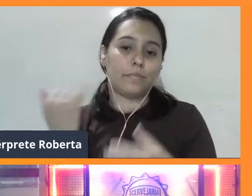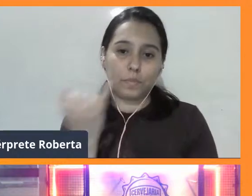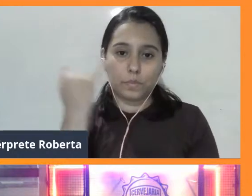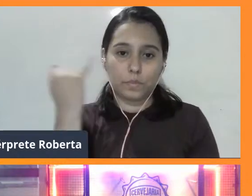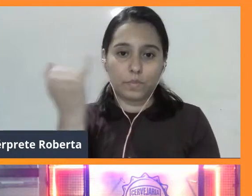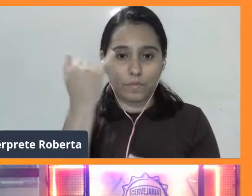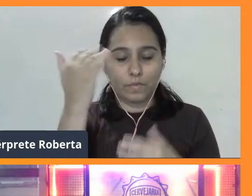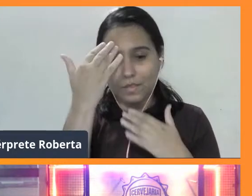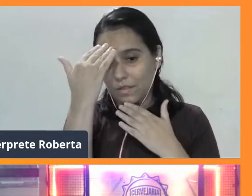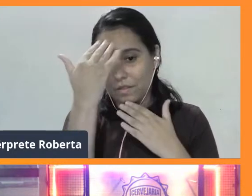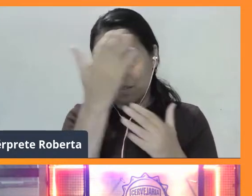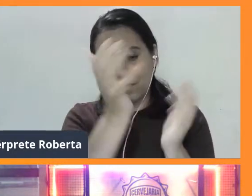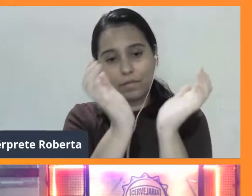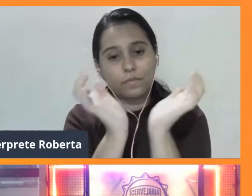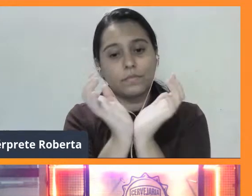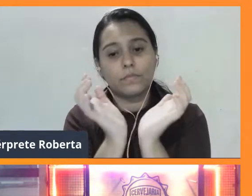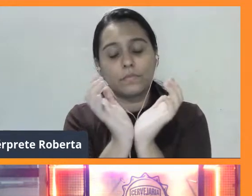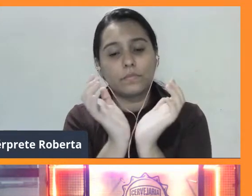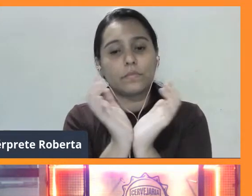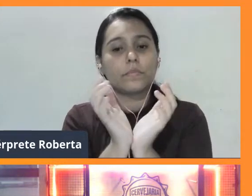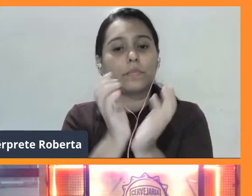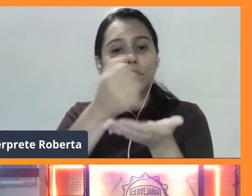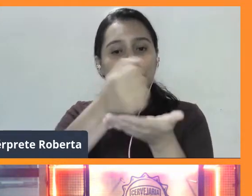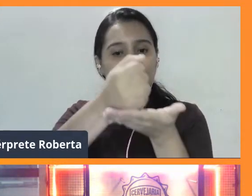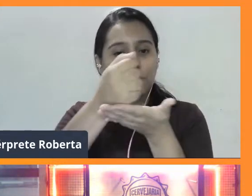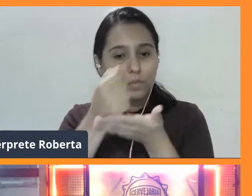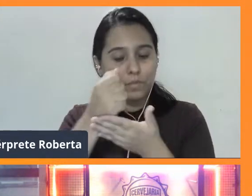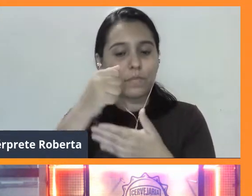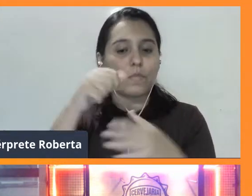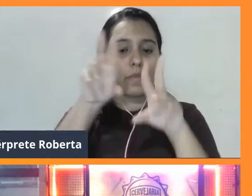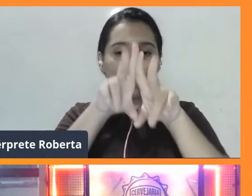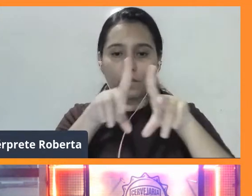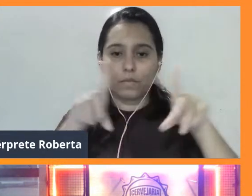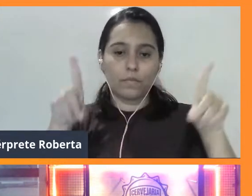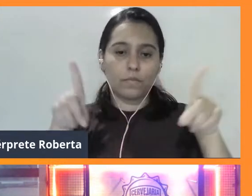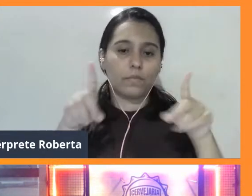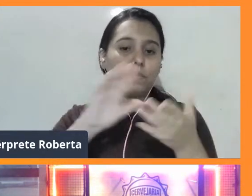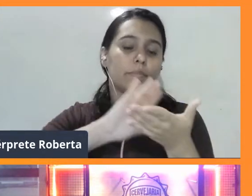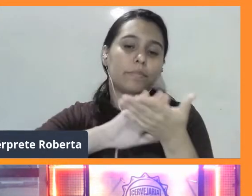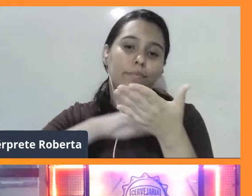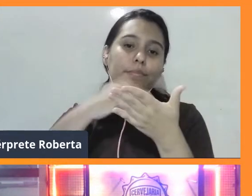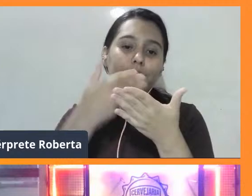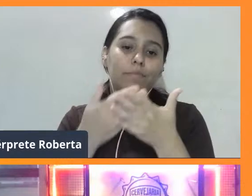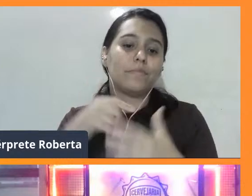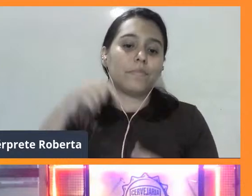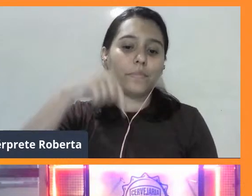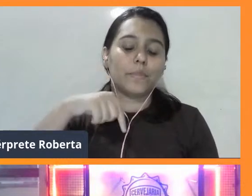Cades aí pelo apoio da oferta nessa interpretação aqui para a gente.